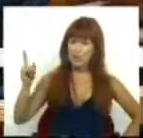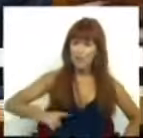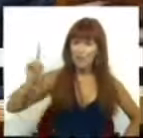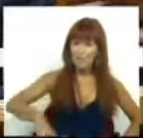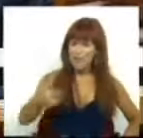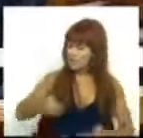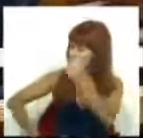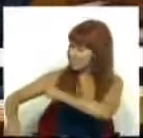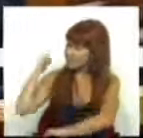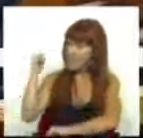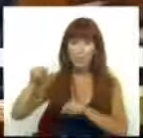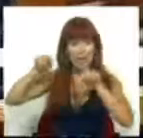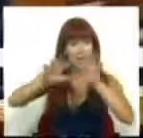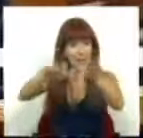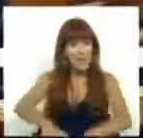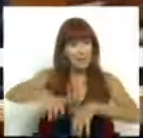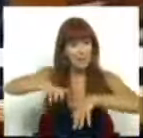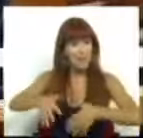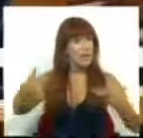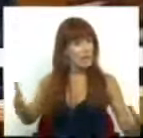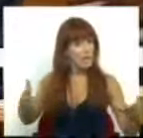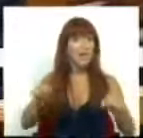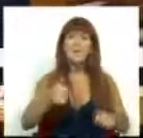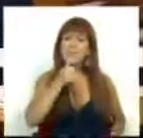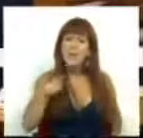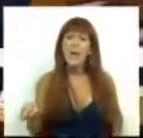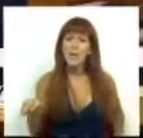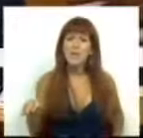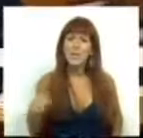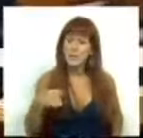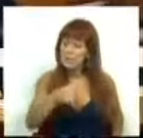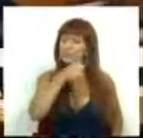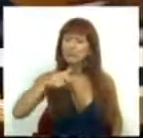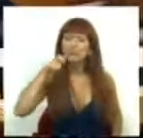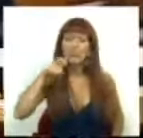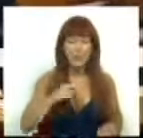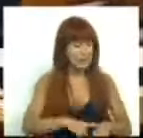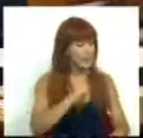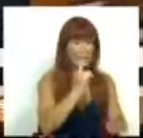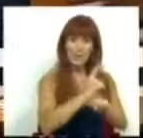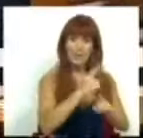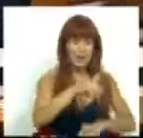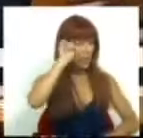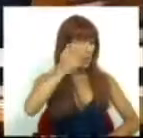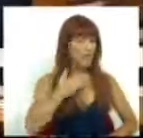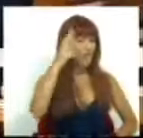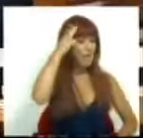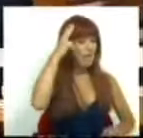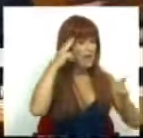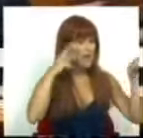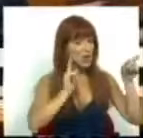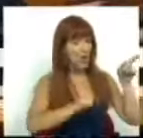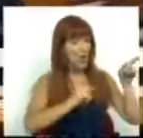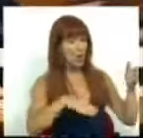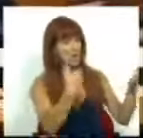duas vezes, na semana passada, nesta Assembleia. Esta medida foi, aliás, conhecida ao mesmo tempo que o déficit da madeira,